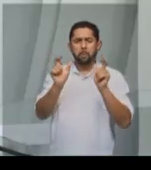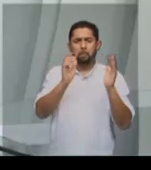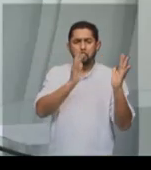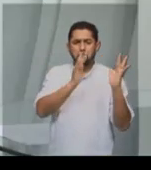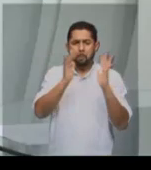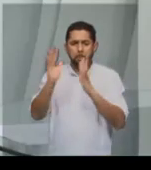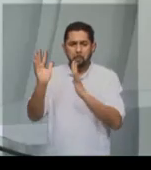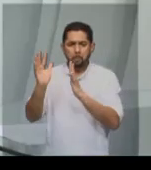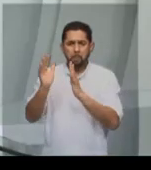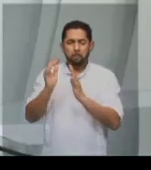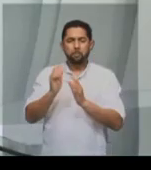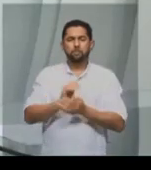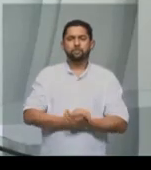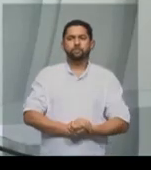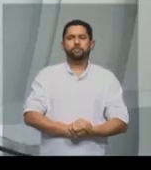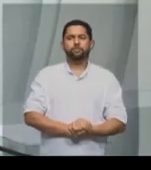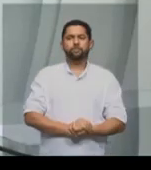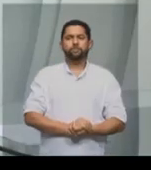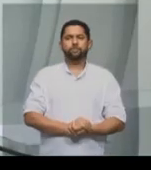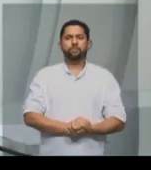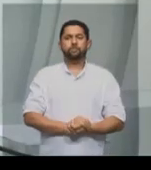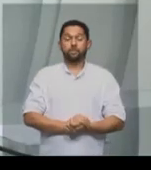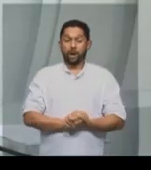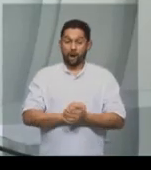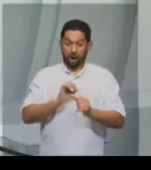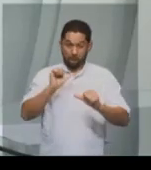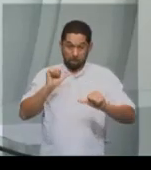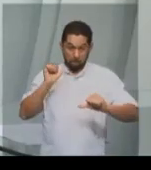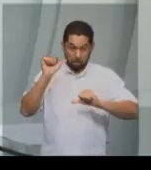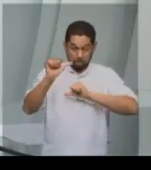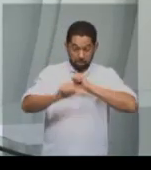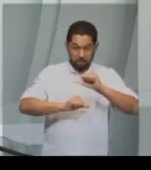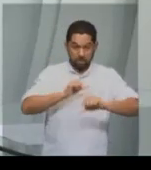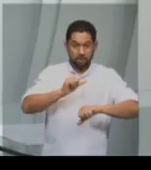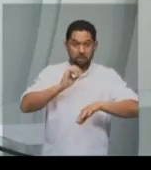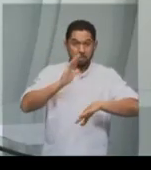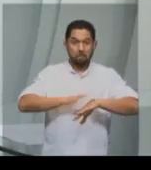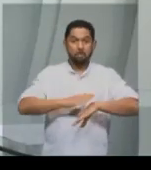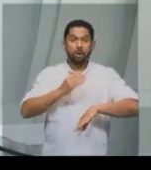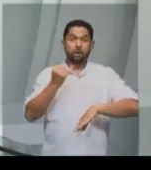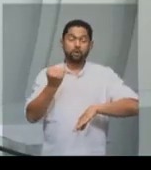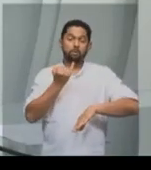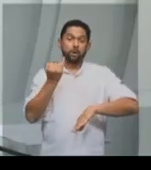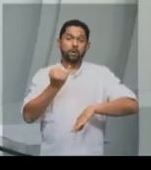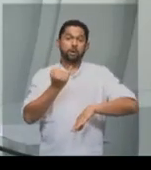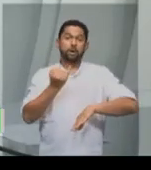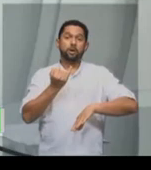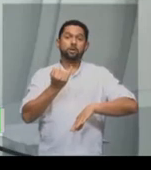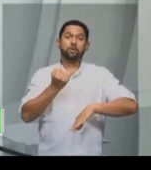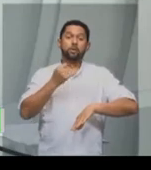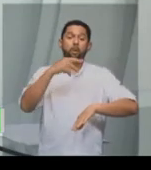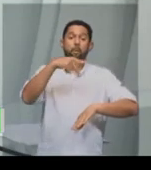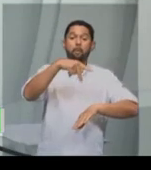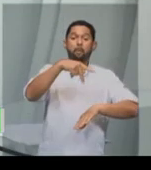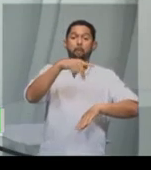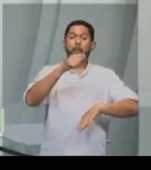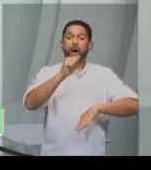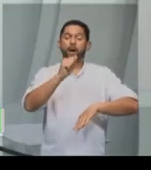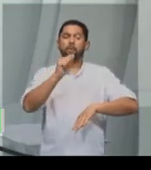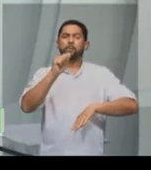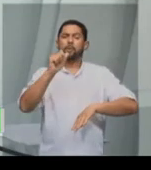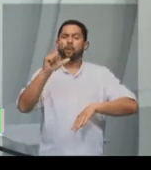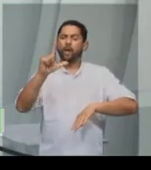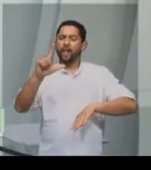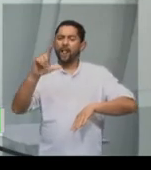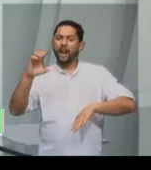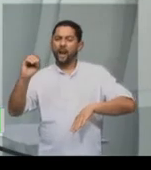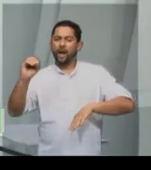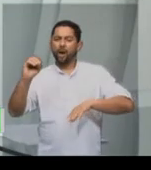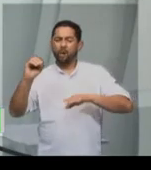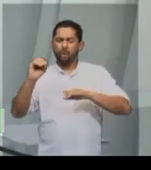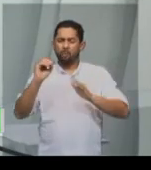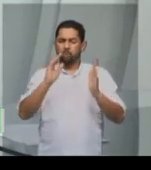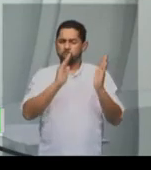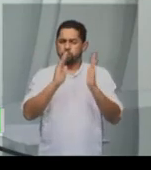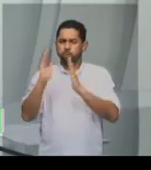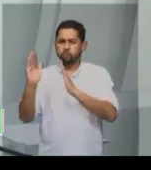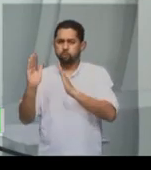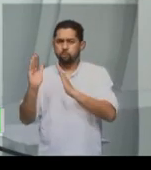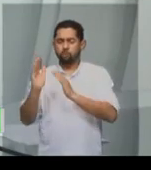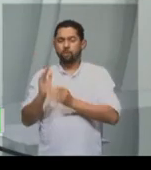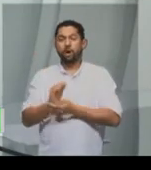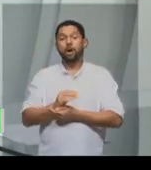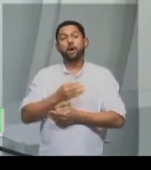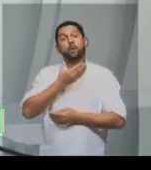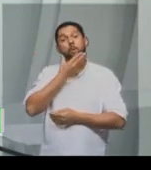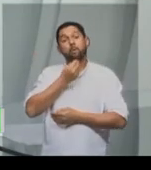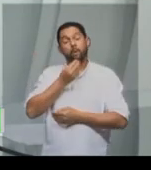a grande mudança do período paleolítico para o período neolítico é quando o homem descobriu que ele